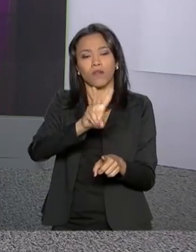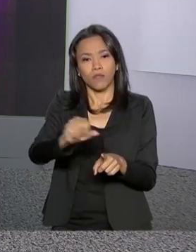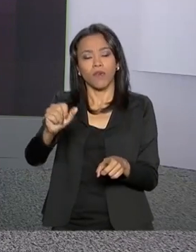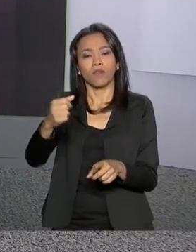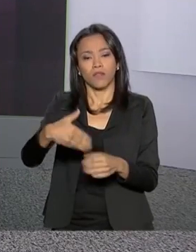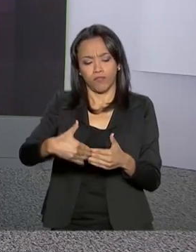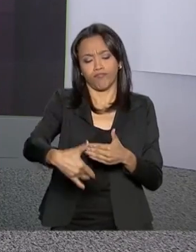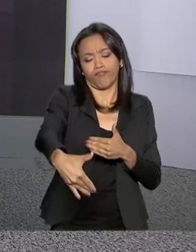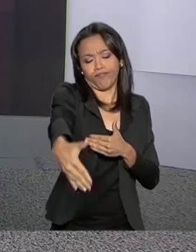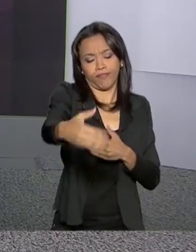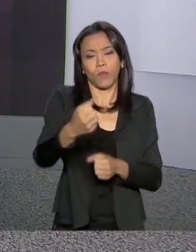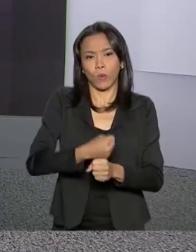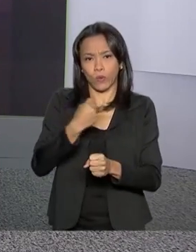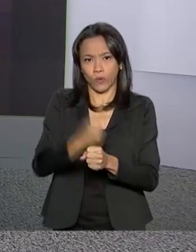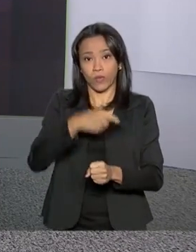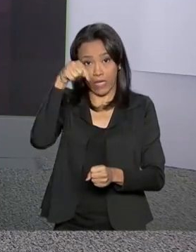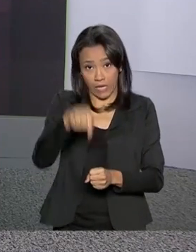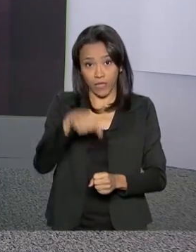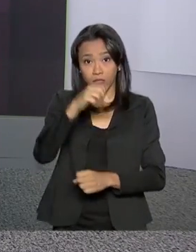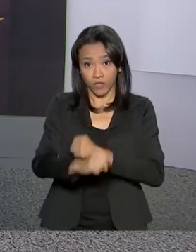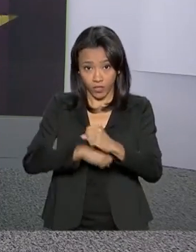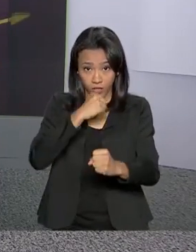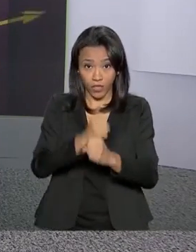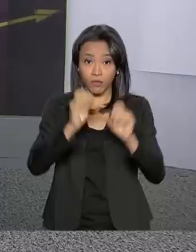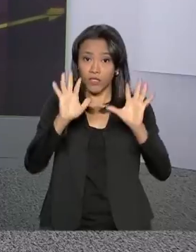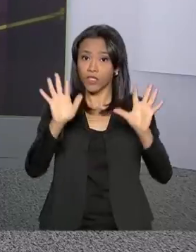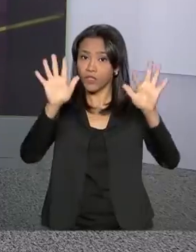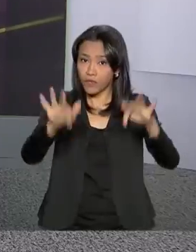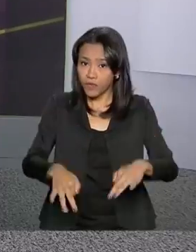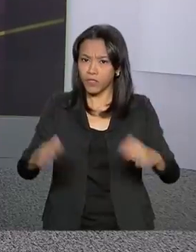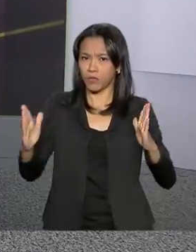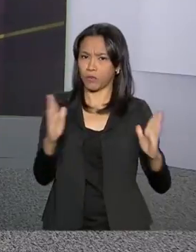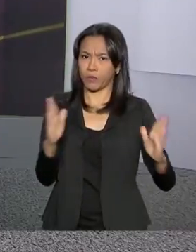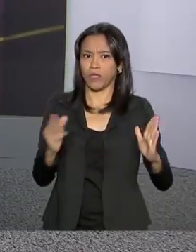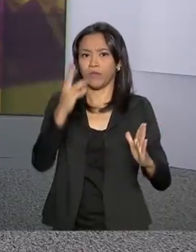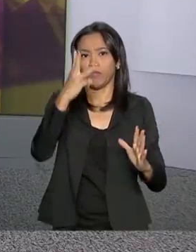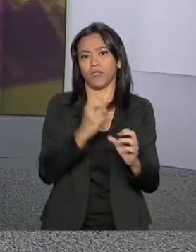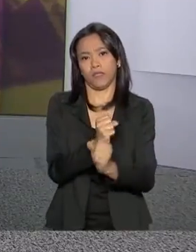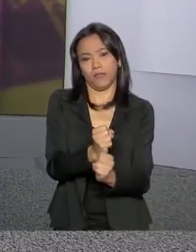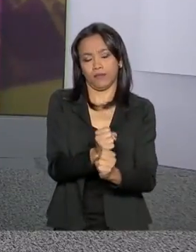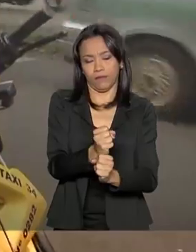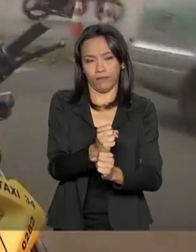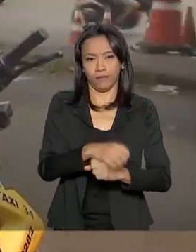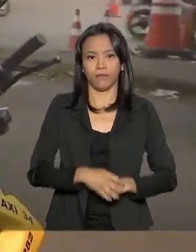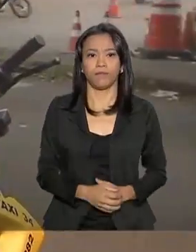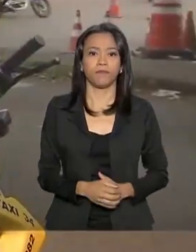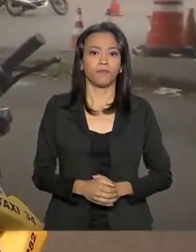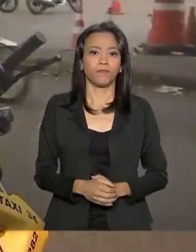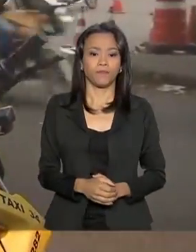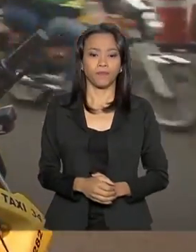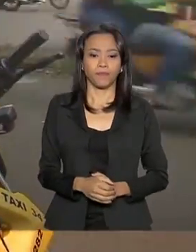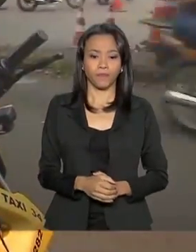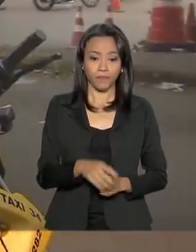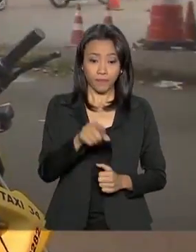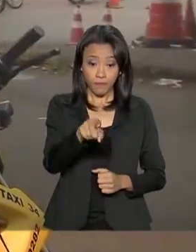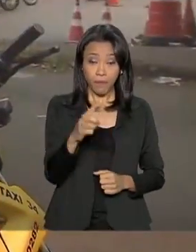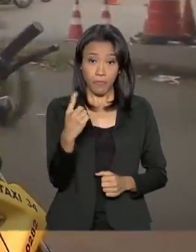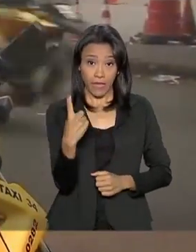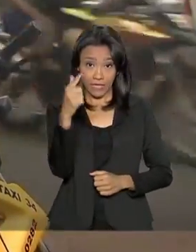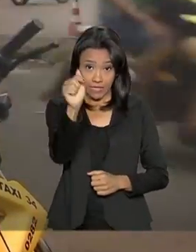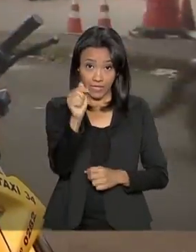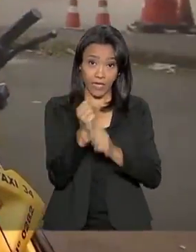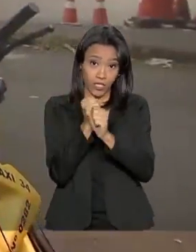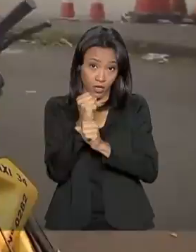construídas ainda neste ano e serem concluídas num prazo de três anos. Há 17 anos,